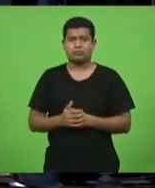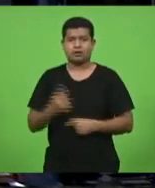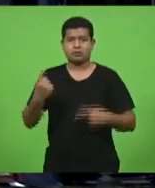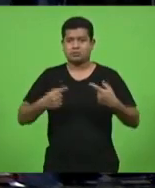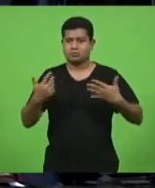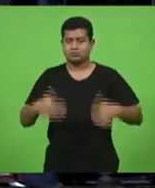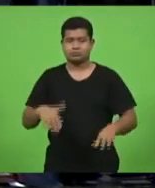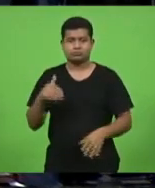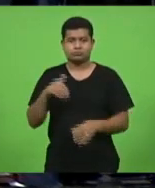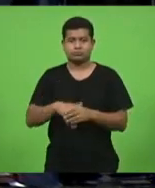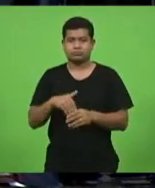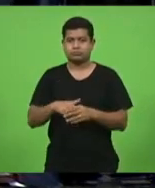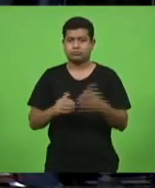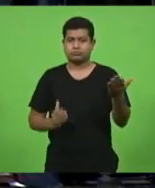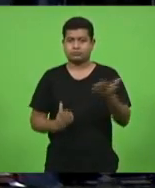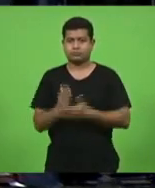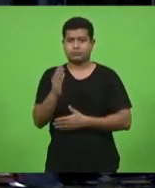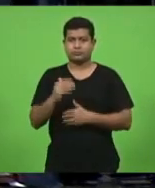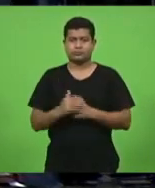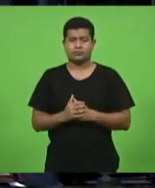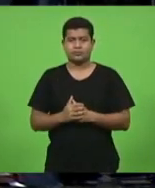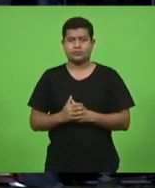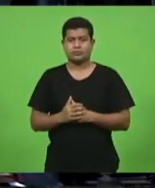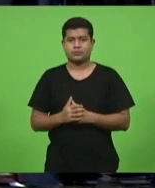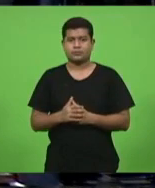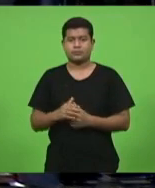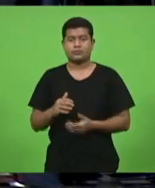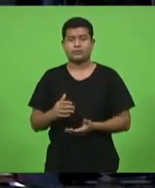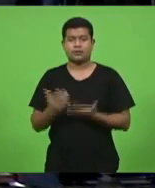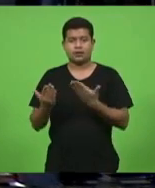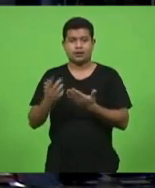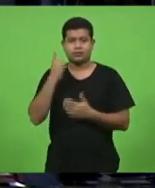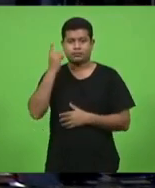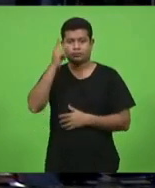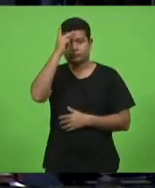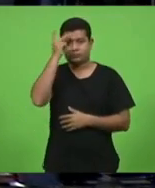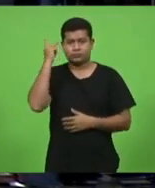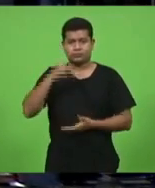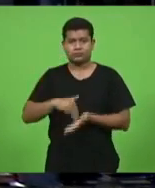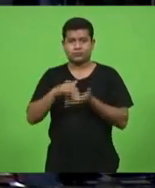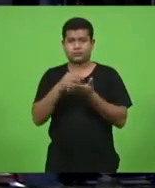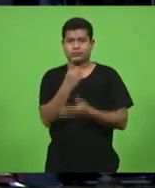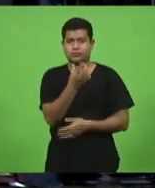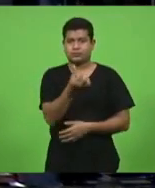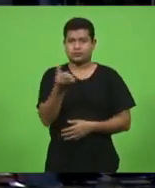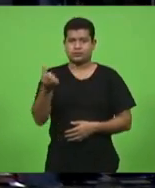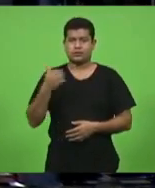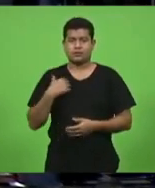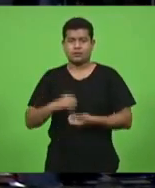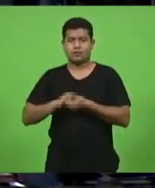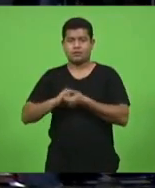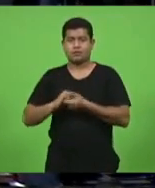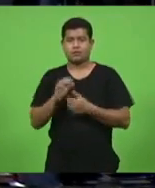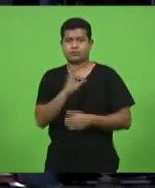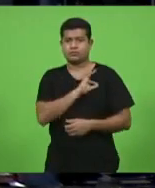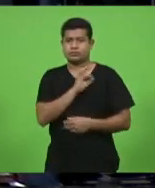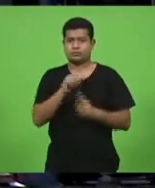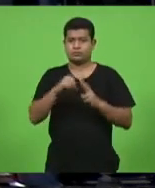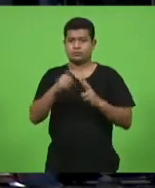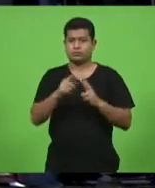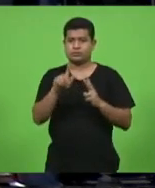votação está aprovado deputada Paulinha faz a moção 166 cumprimentando os policiais militares Jean Carlos